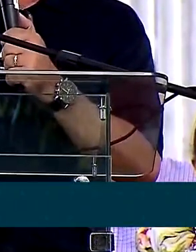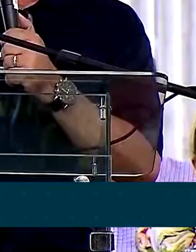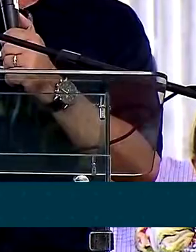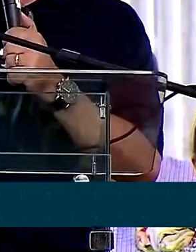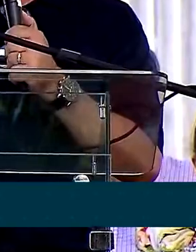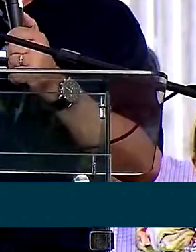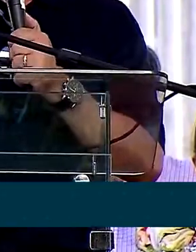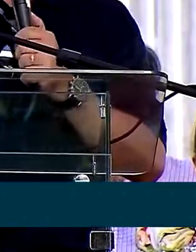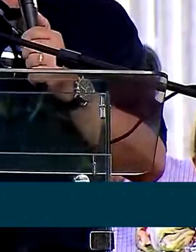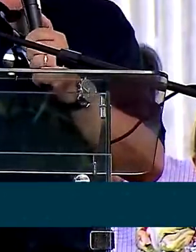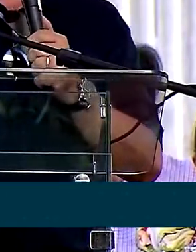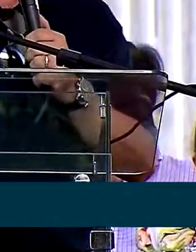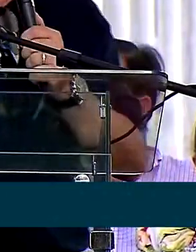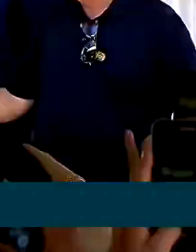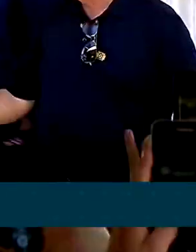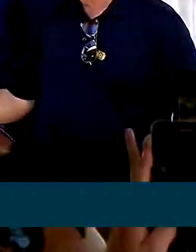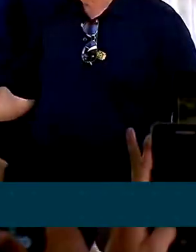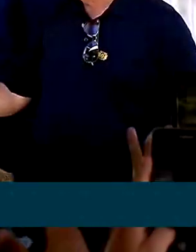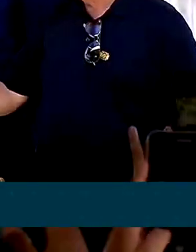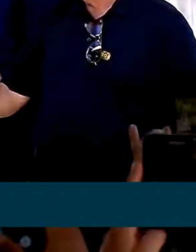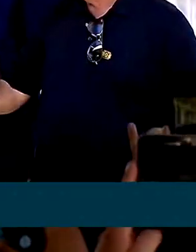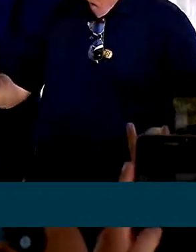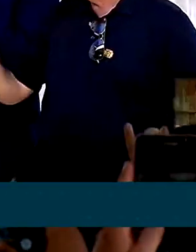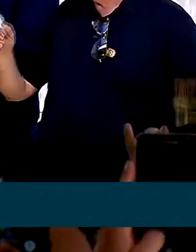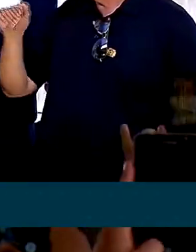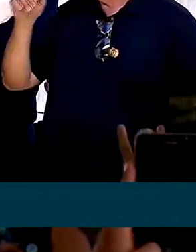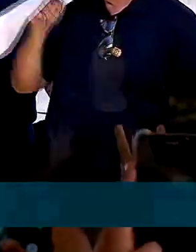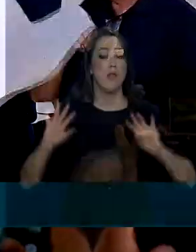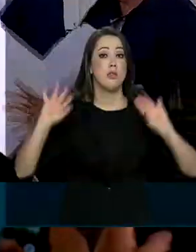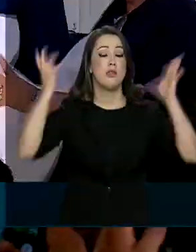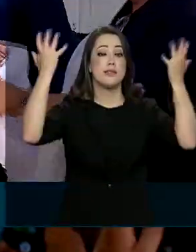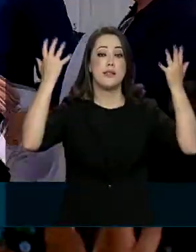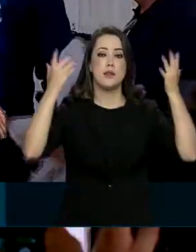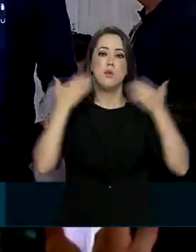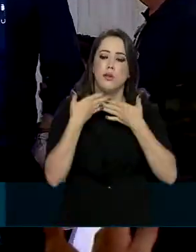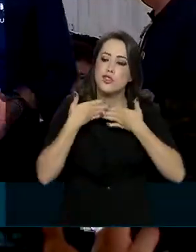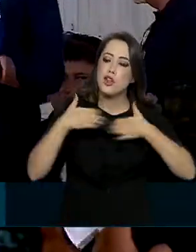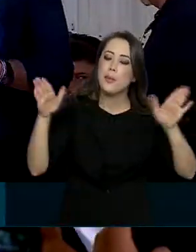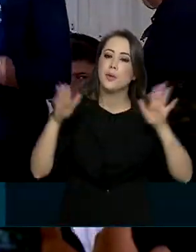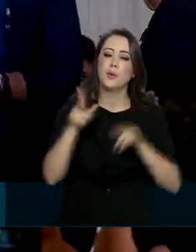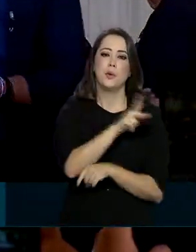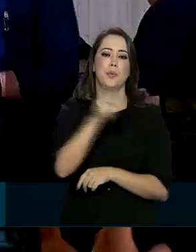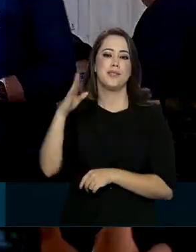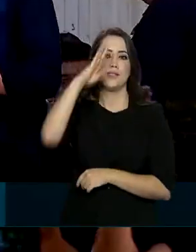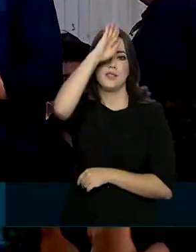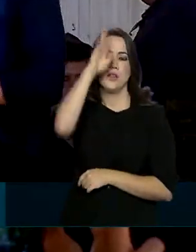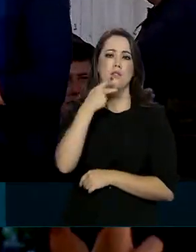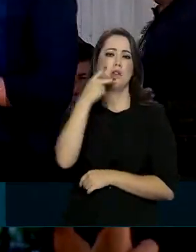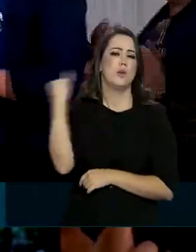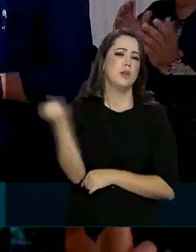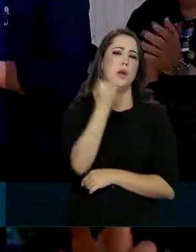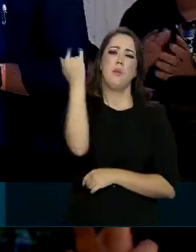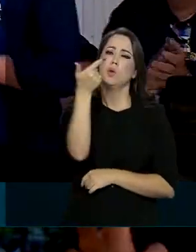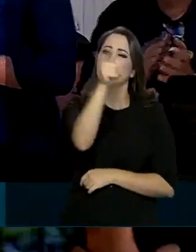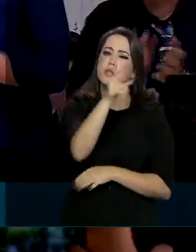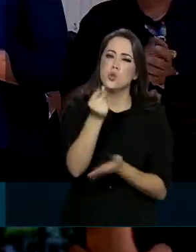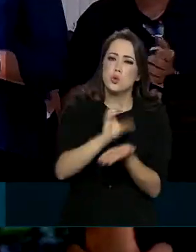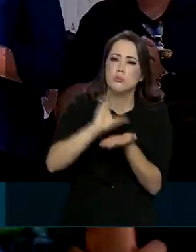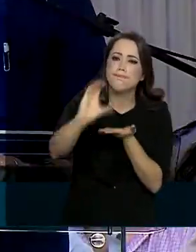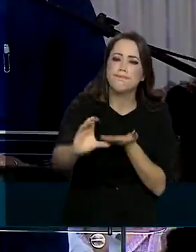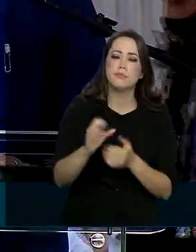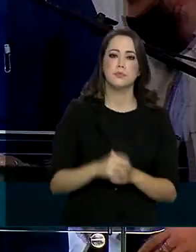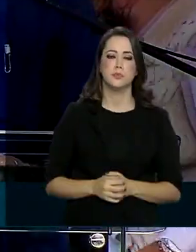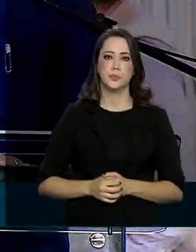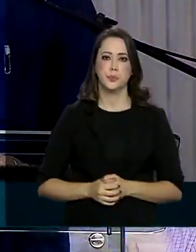para se gerar emprego, renda. Na cerimônia de inauguração, o presidente Jair Bolsonaro destacou outros investimentos no